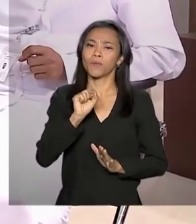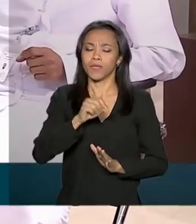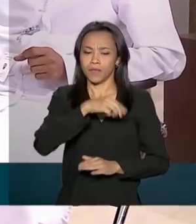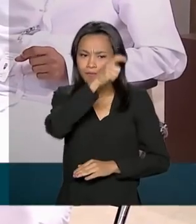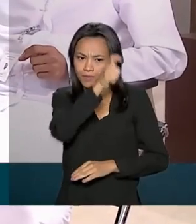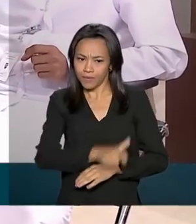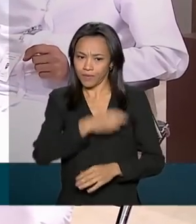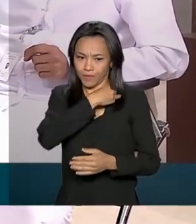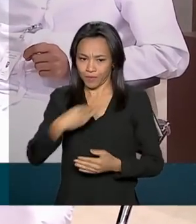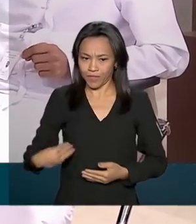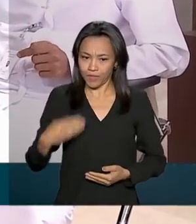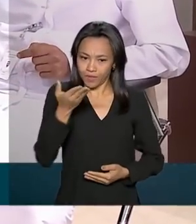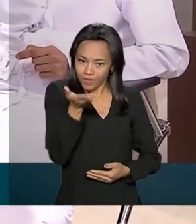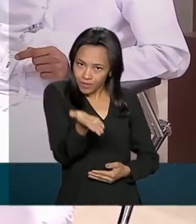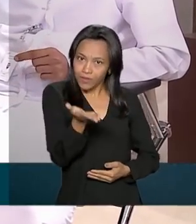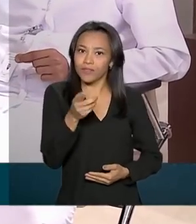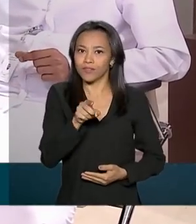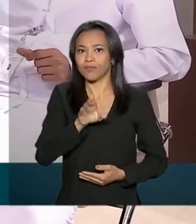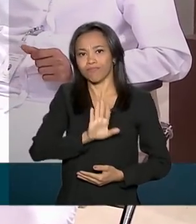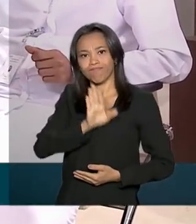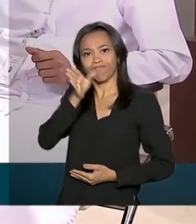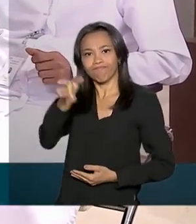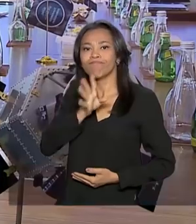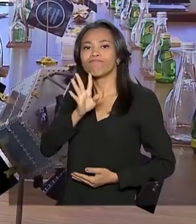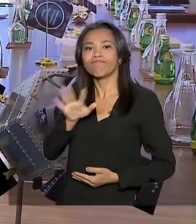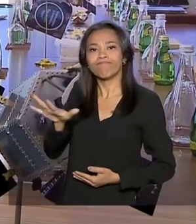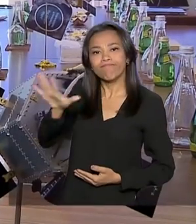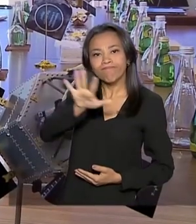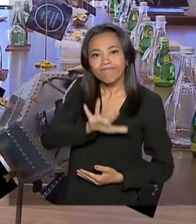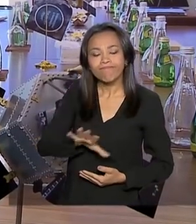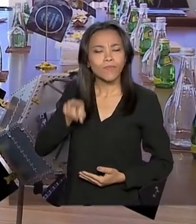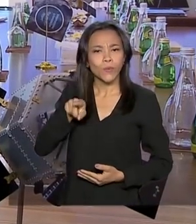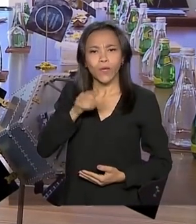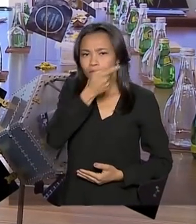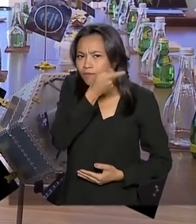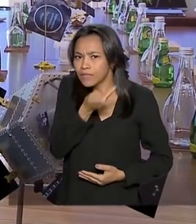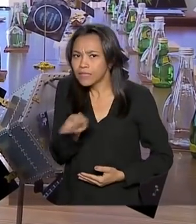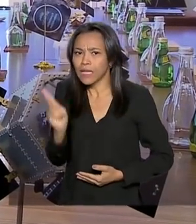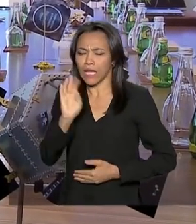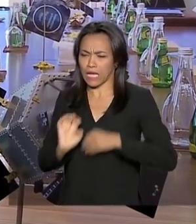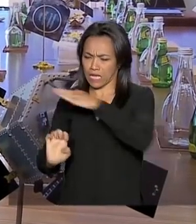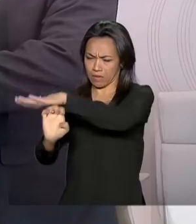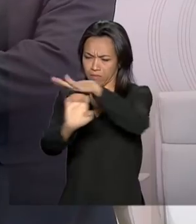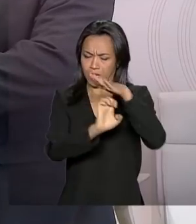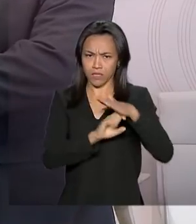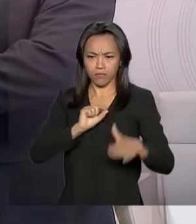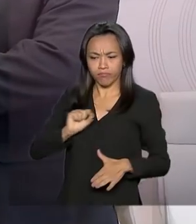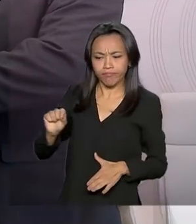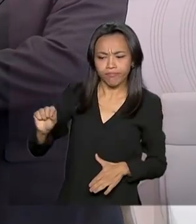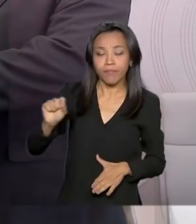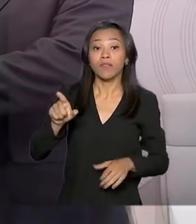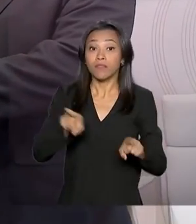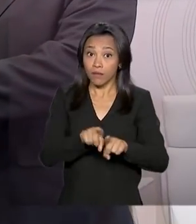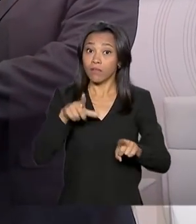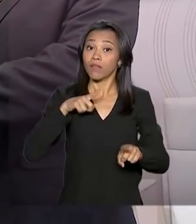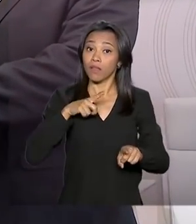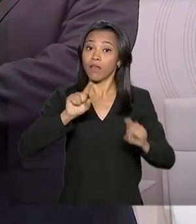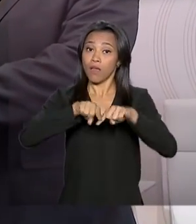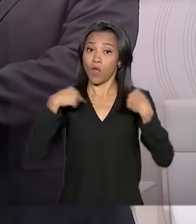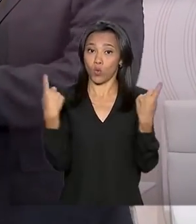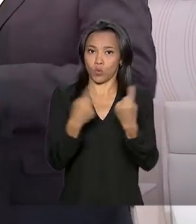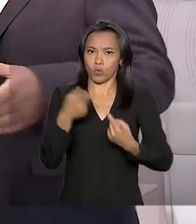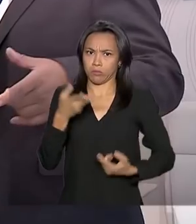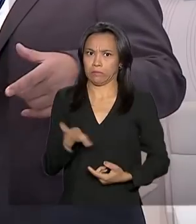ministro Marcos Pontes aos Emirados Árabes. Além de visitar empresas da região, ele teve reuniões com